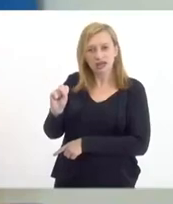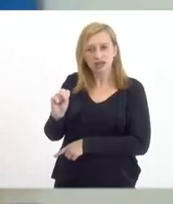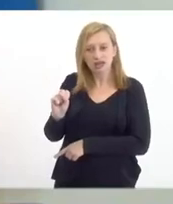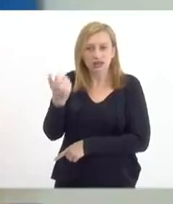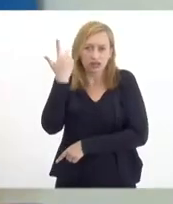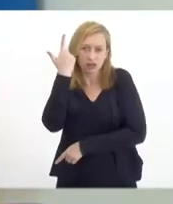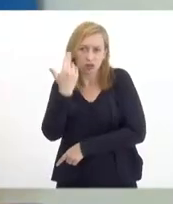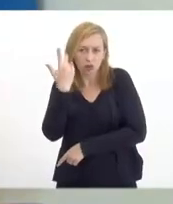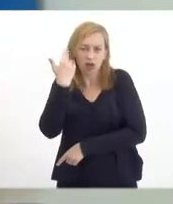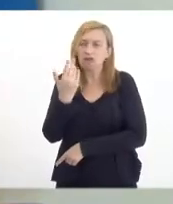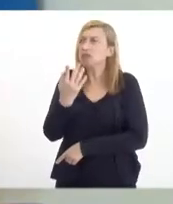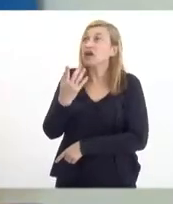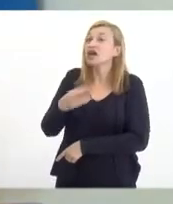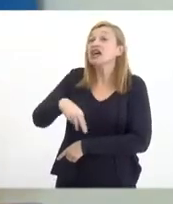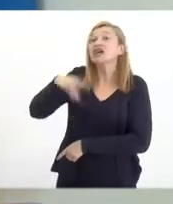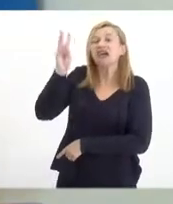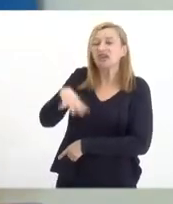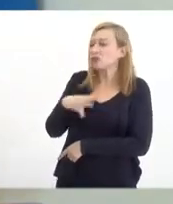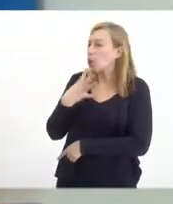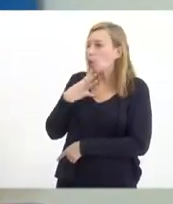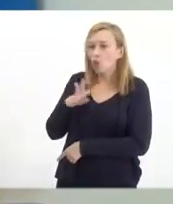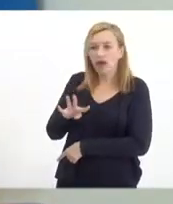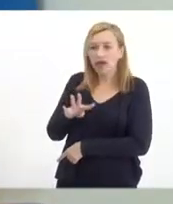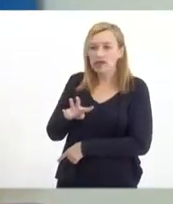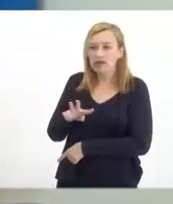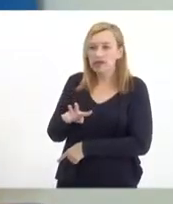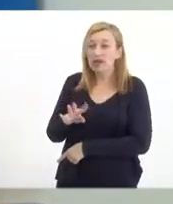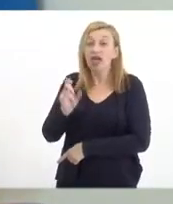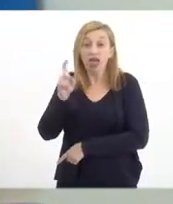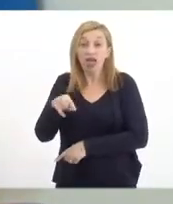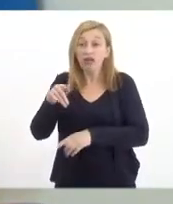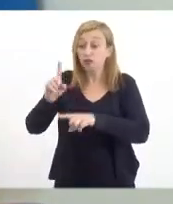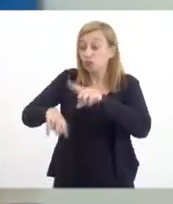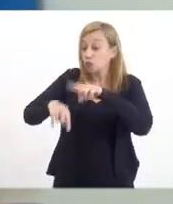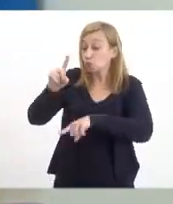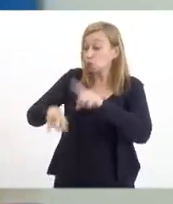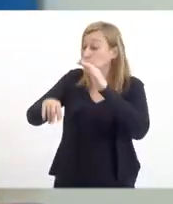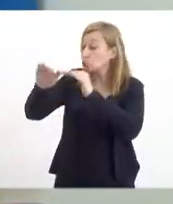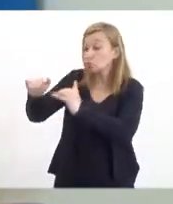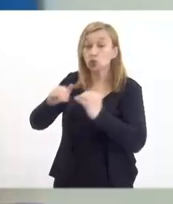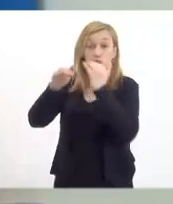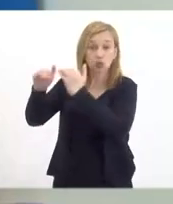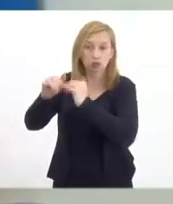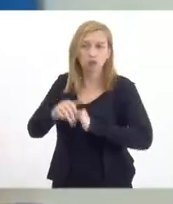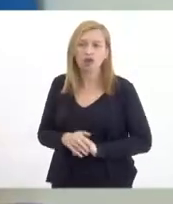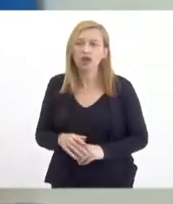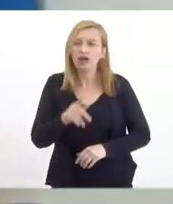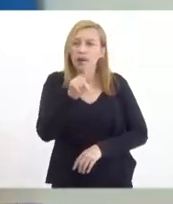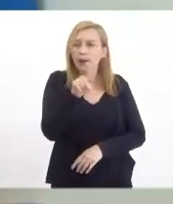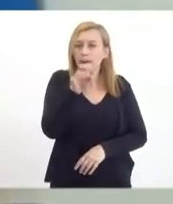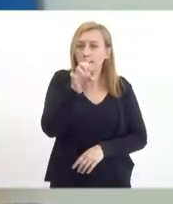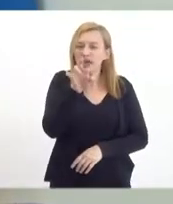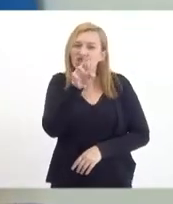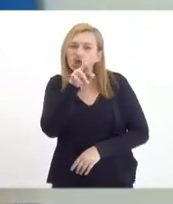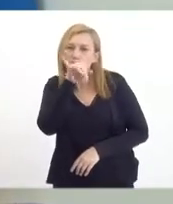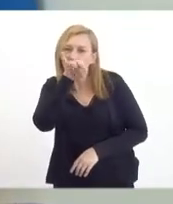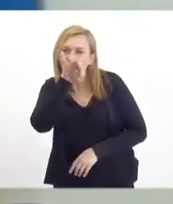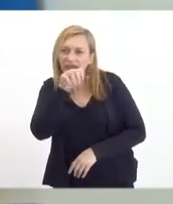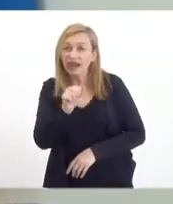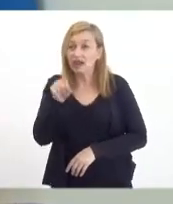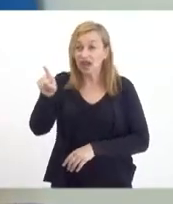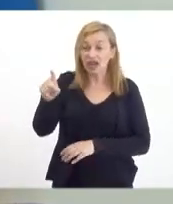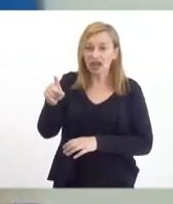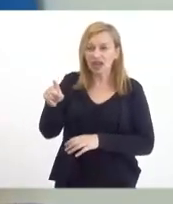conhecedor da temática, é um subproduto. As petroleiras, Rafael está aqui, um engenheiro